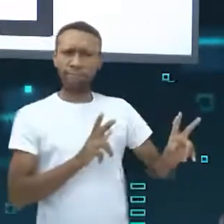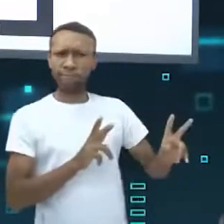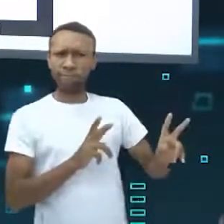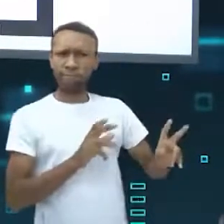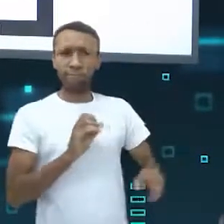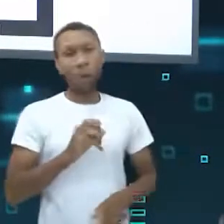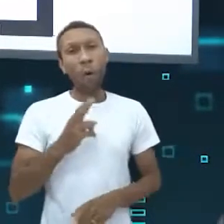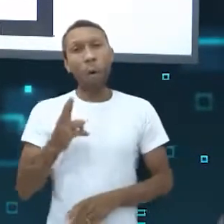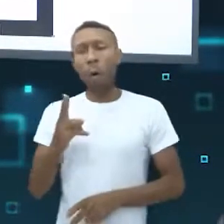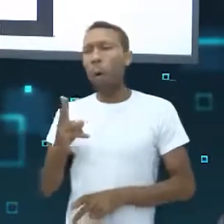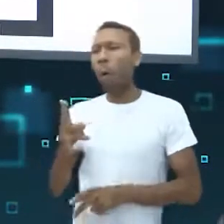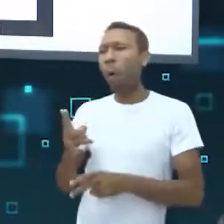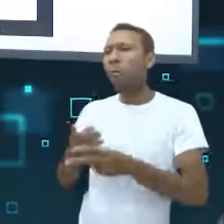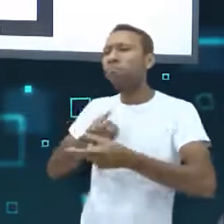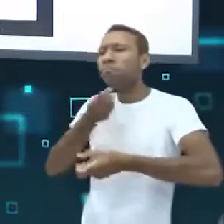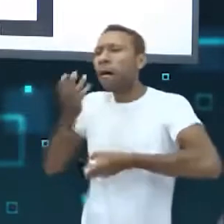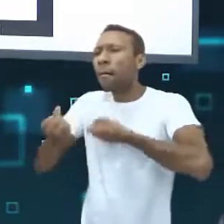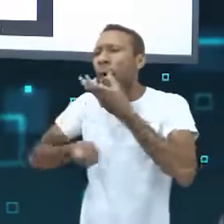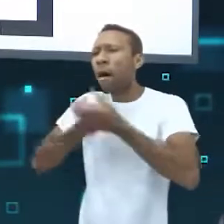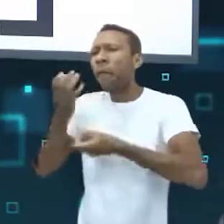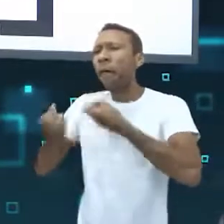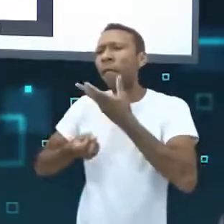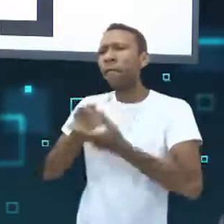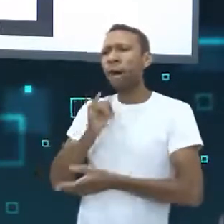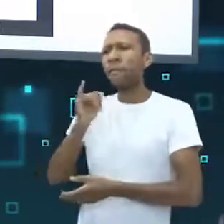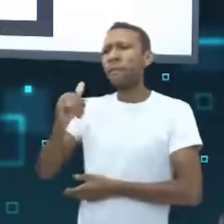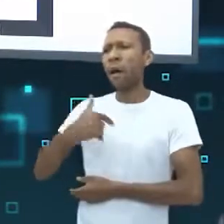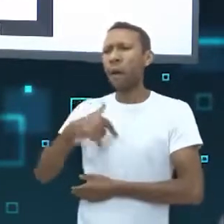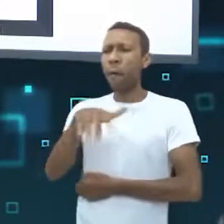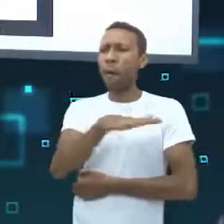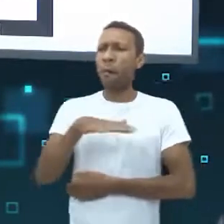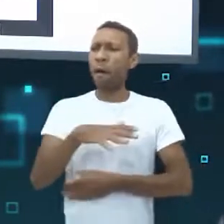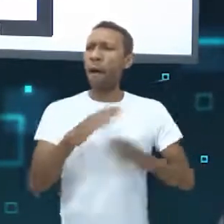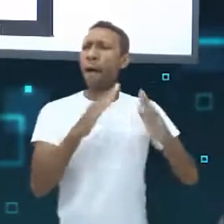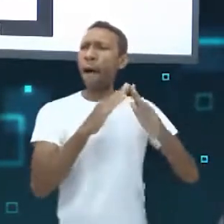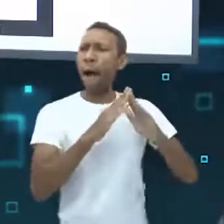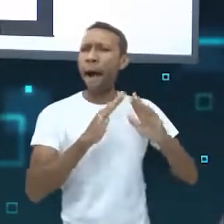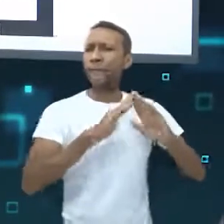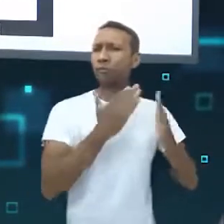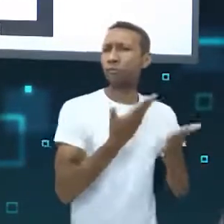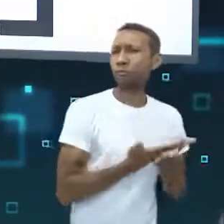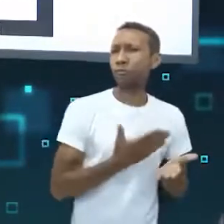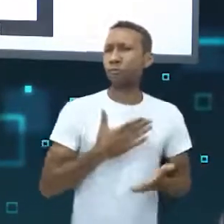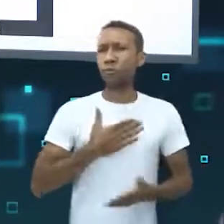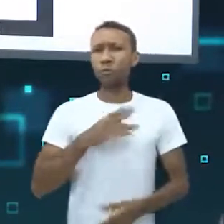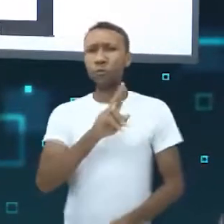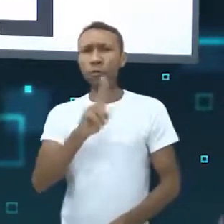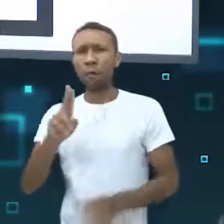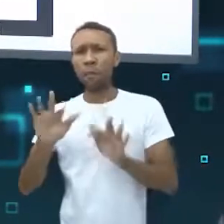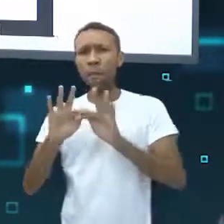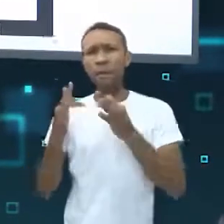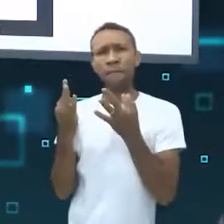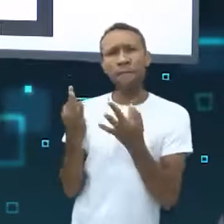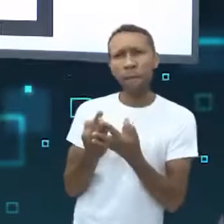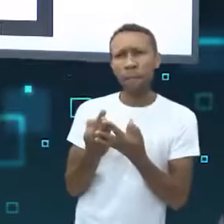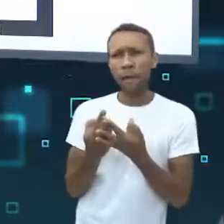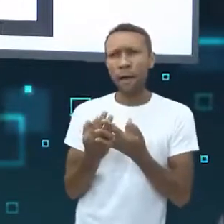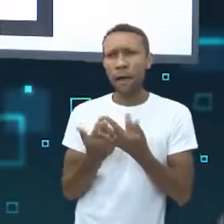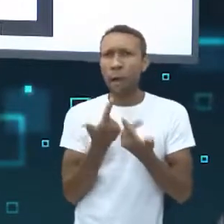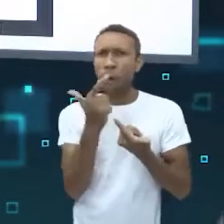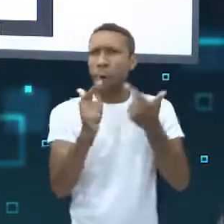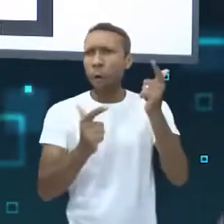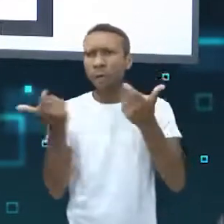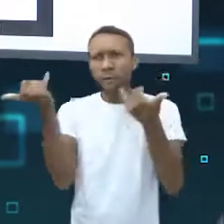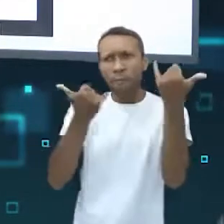Contaria para qualquer pessoa onde você mora, onde estuda, o nome dos seus familiares e outras informações